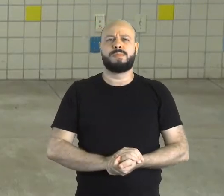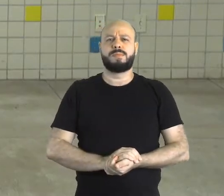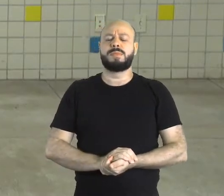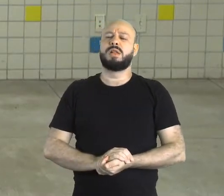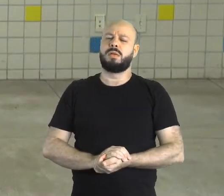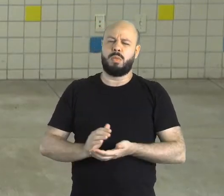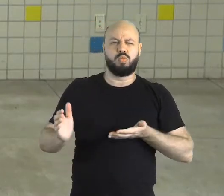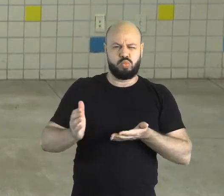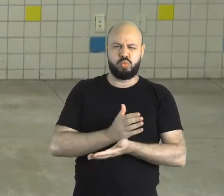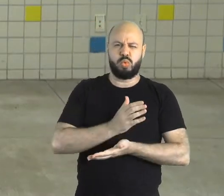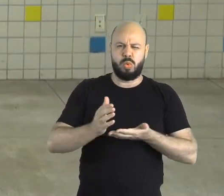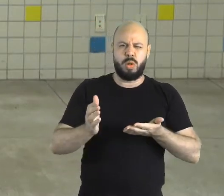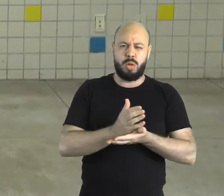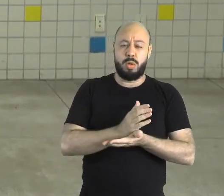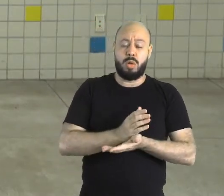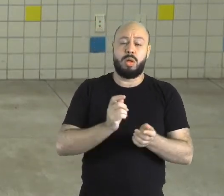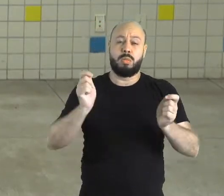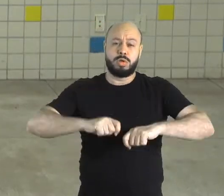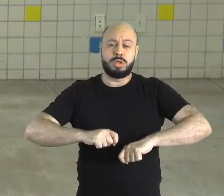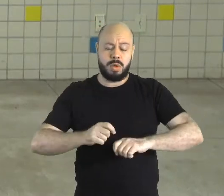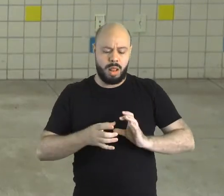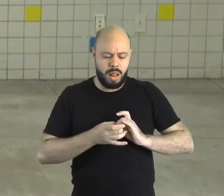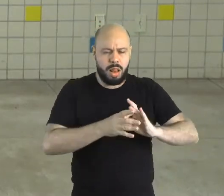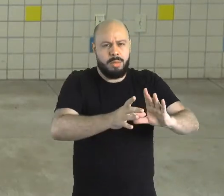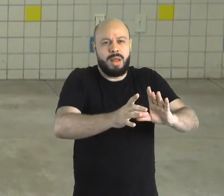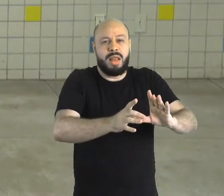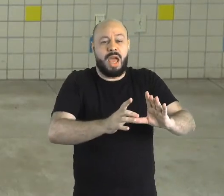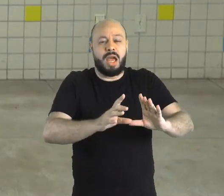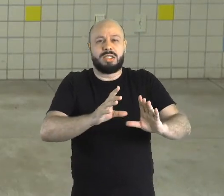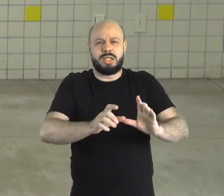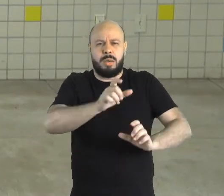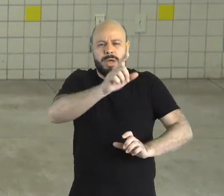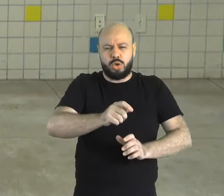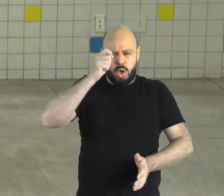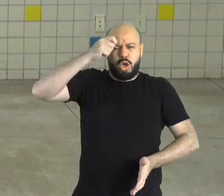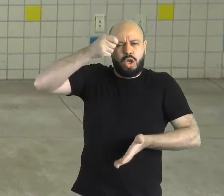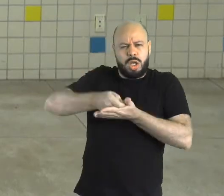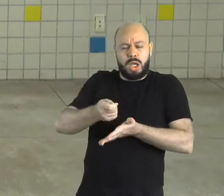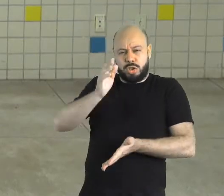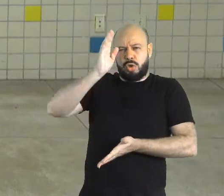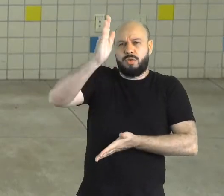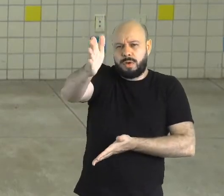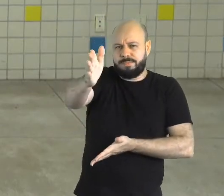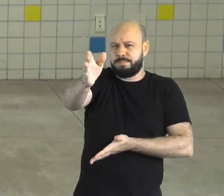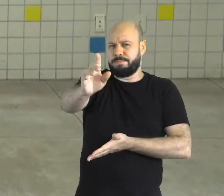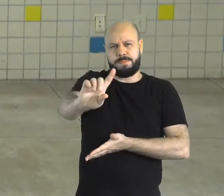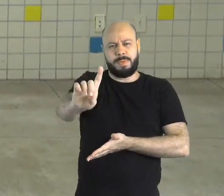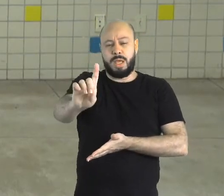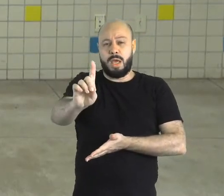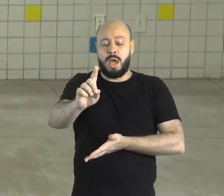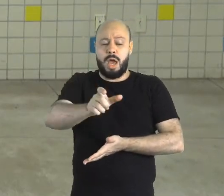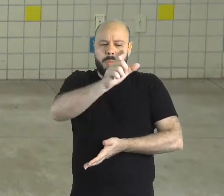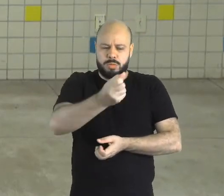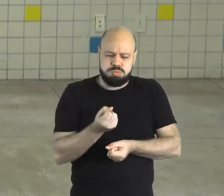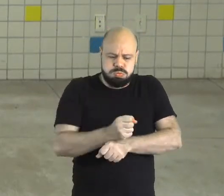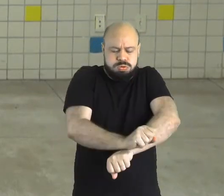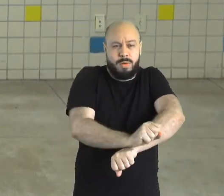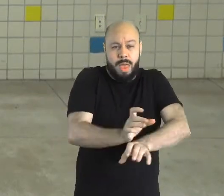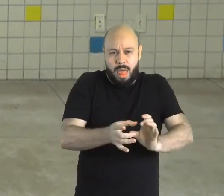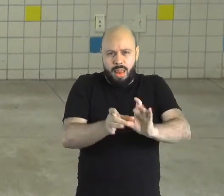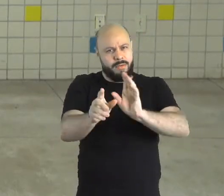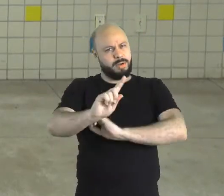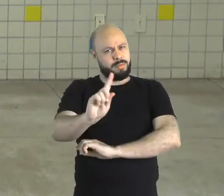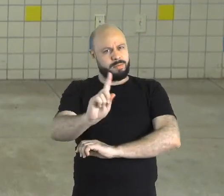situações, o escravo não tinha liberdade de decidir sobre o seu próprio destino. Então, o escravo não era livre, por